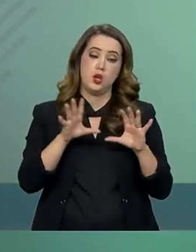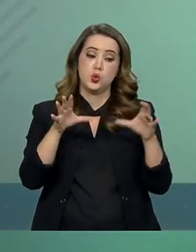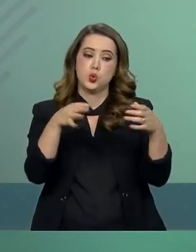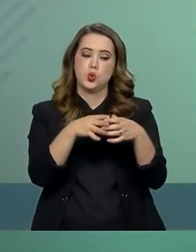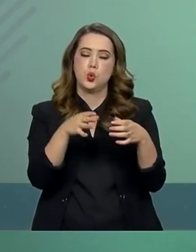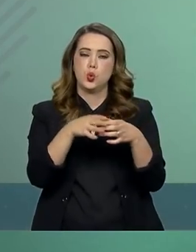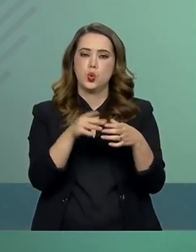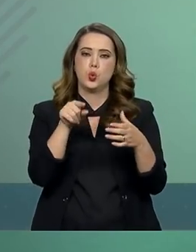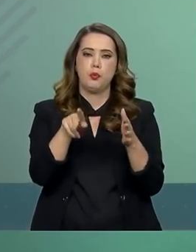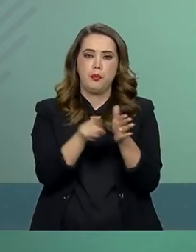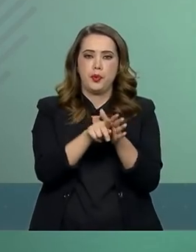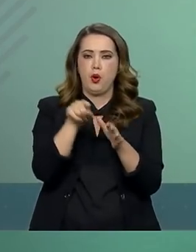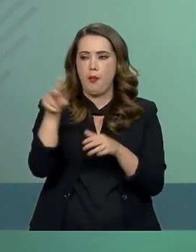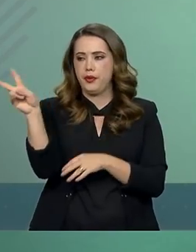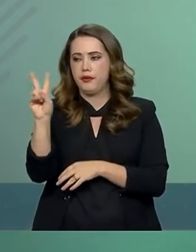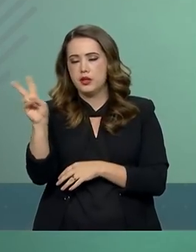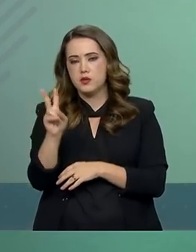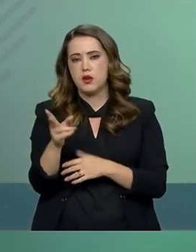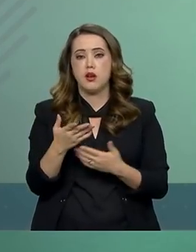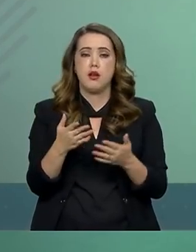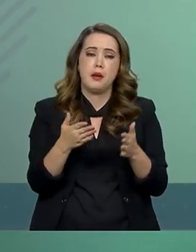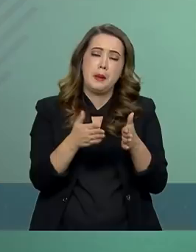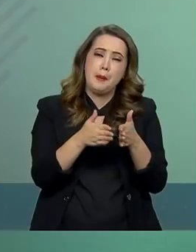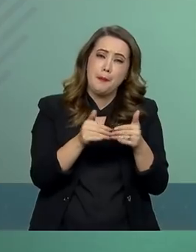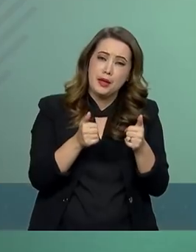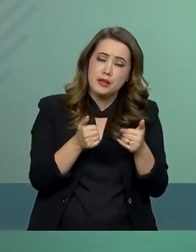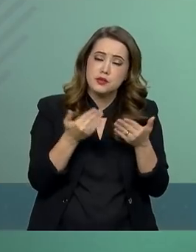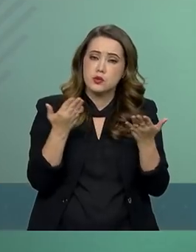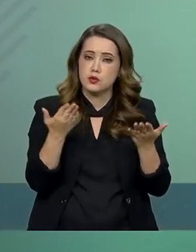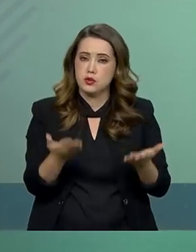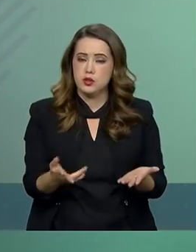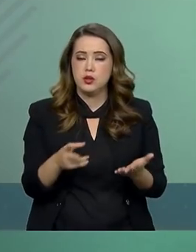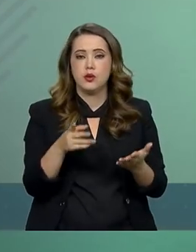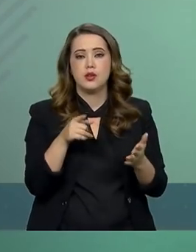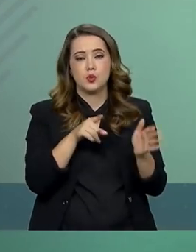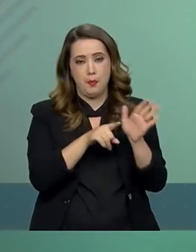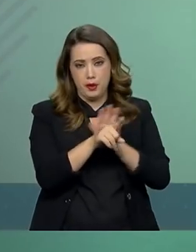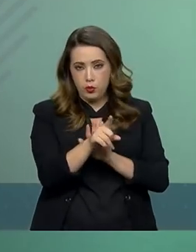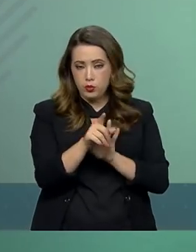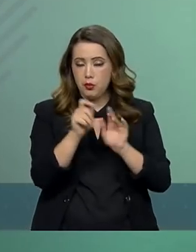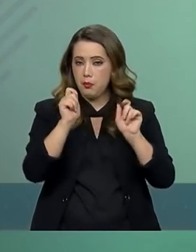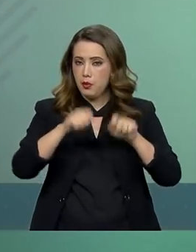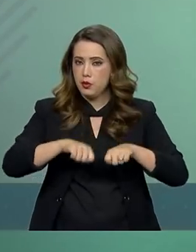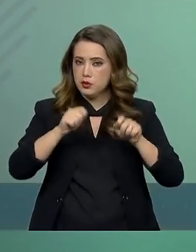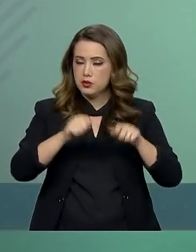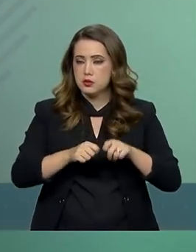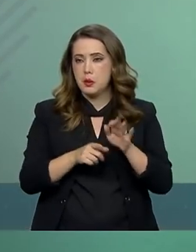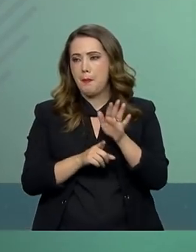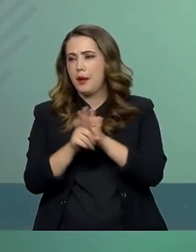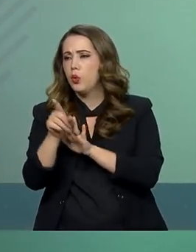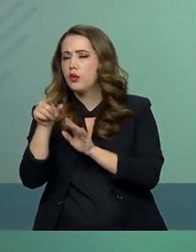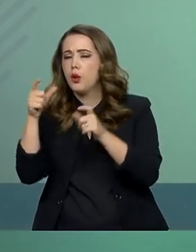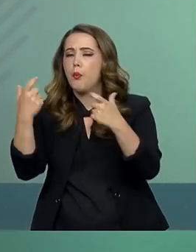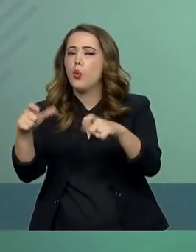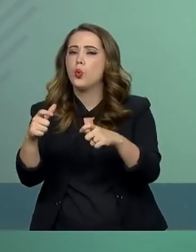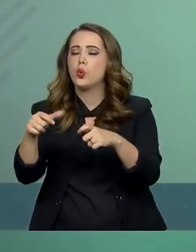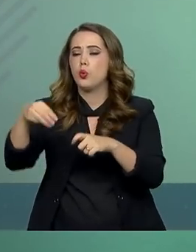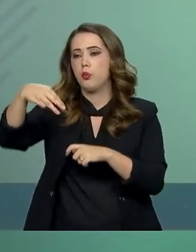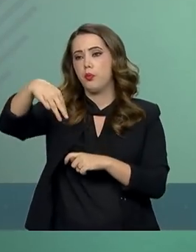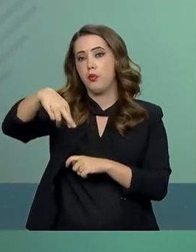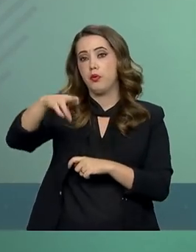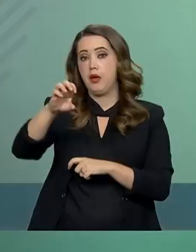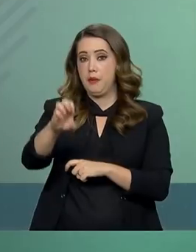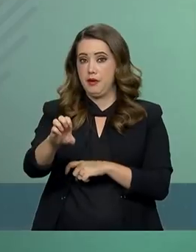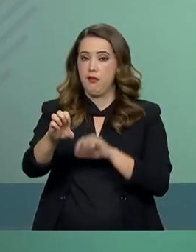e eu pediria que, especialmente com relação ao seu questionamento, que eu faça a assessoria de comunicação. Eles já